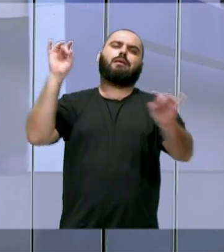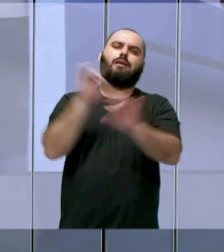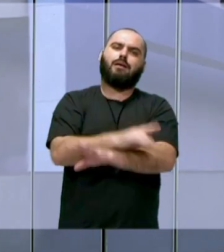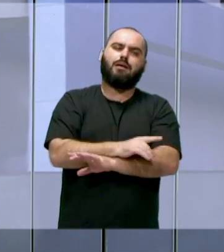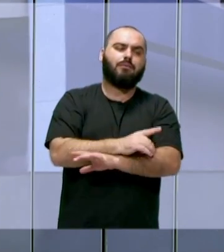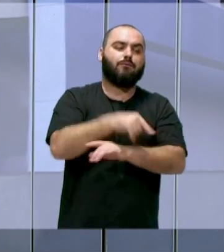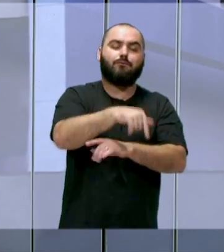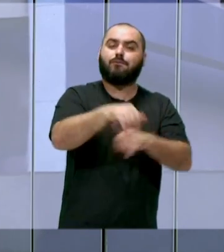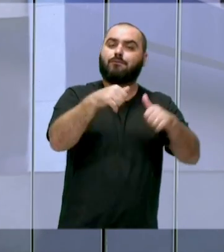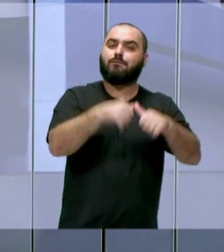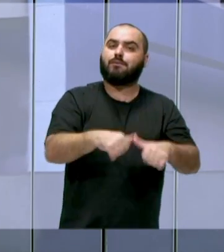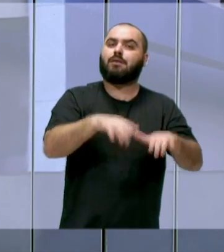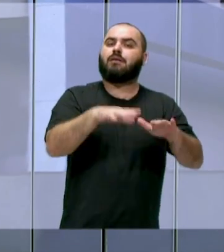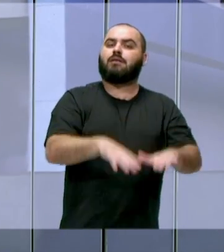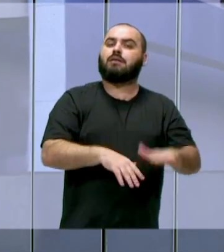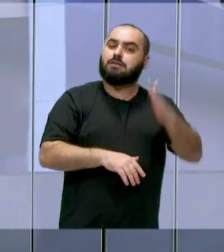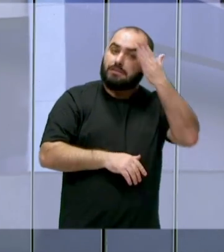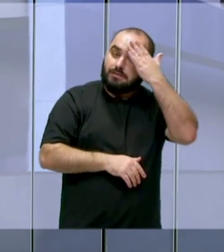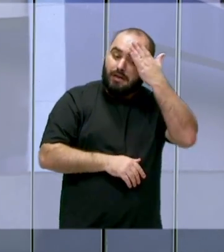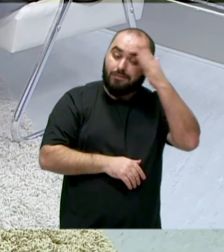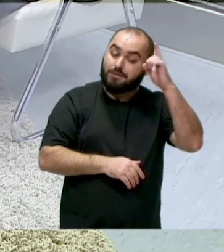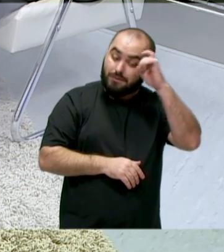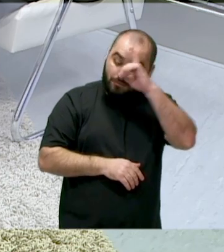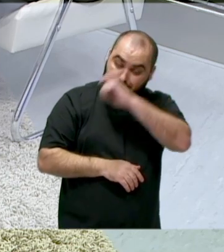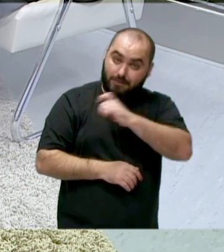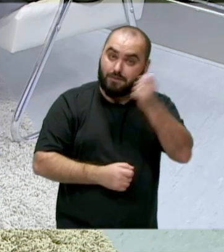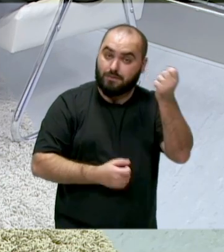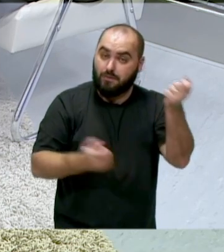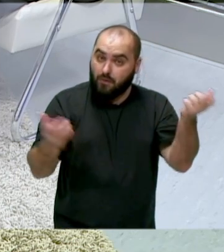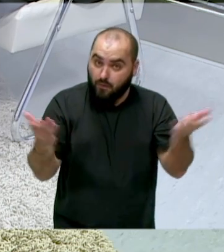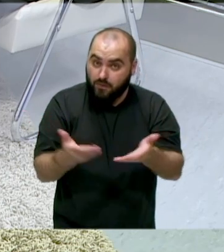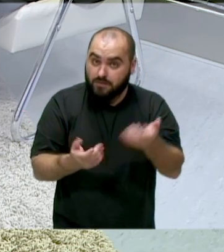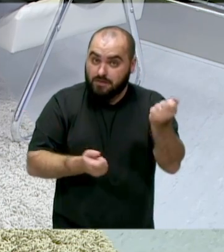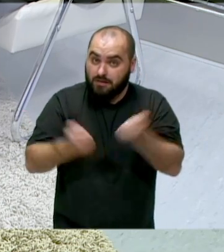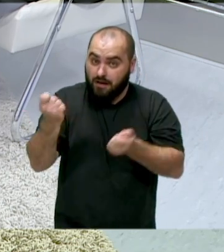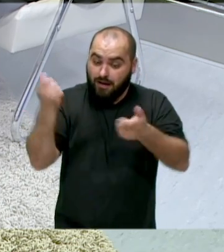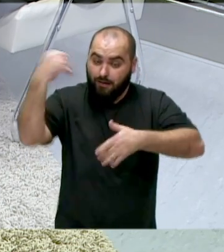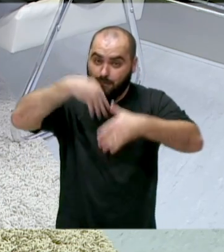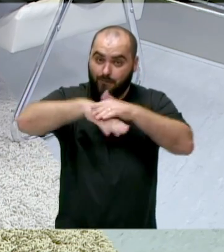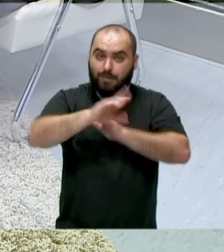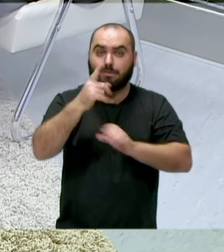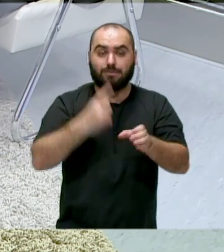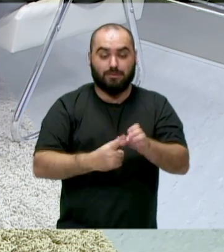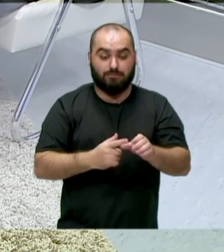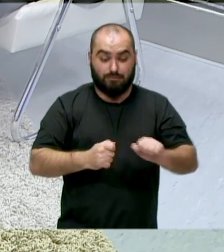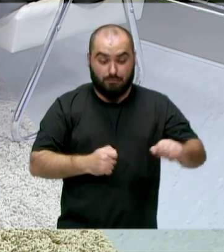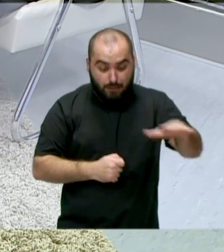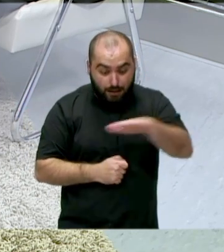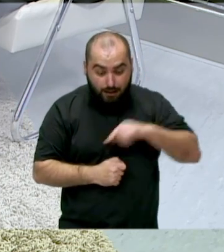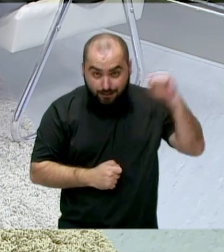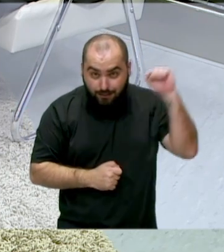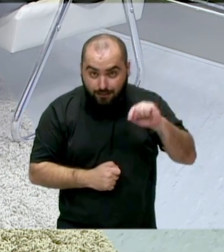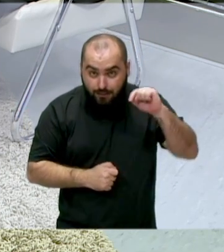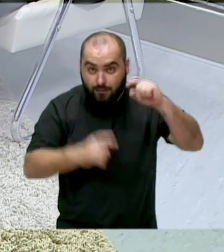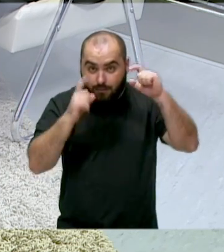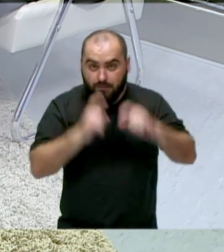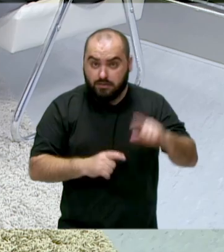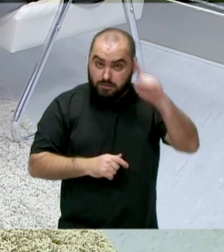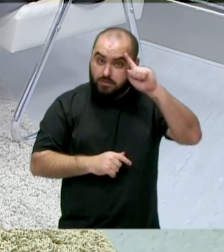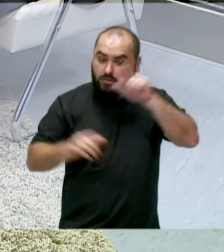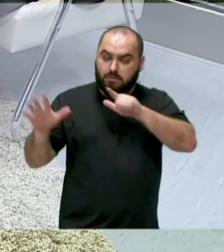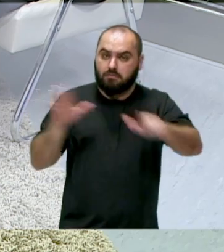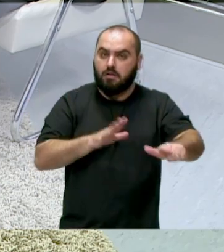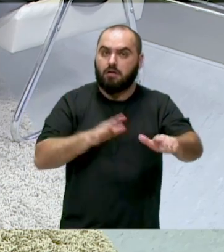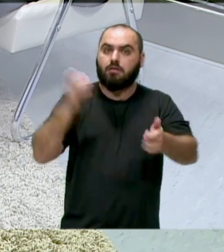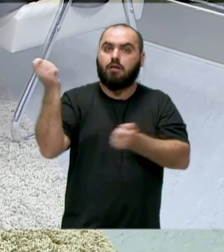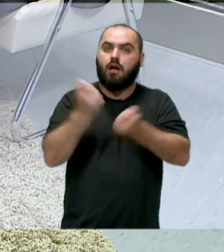sabe da dificuldade que é estacionar na nossa cidade hoje. Então, uma área daquele tamanho, naquela localização, dias de semana poderia